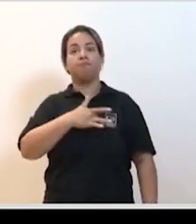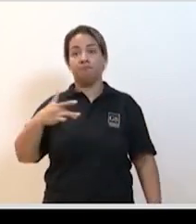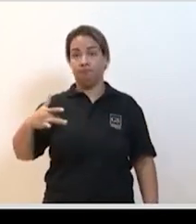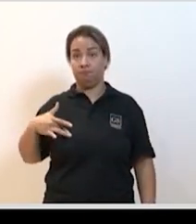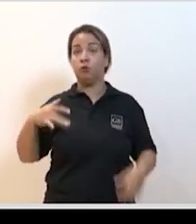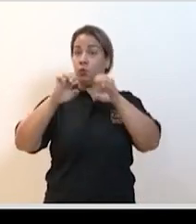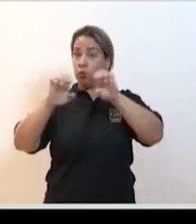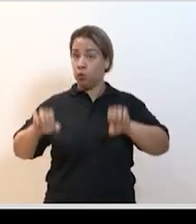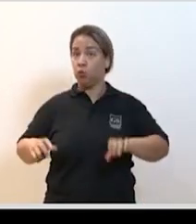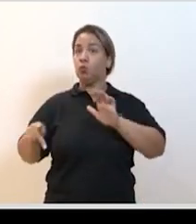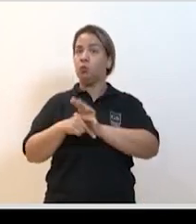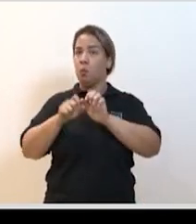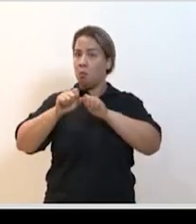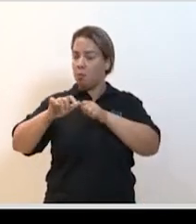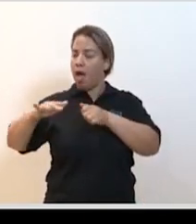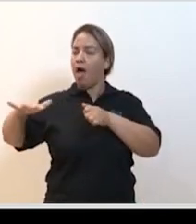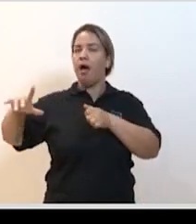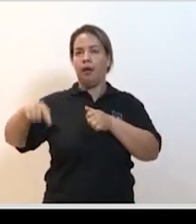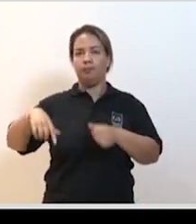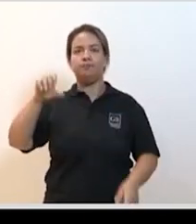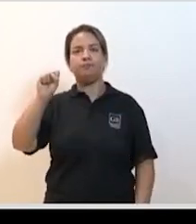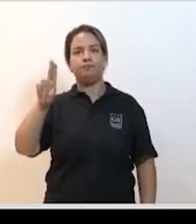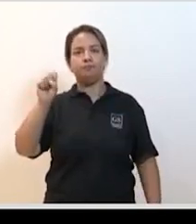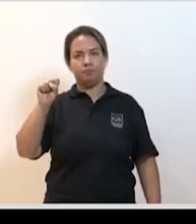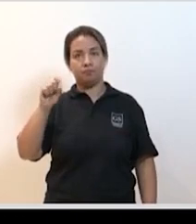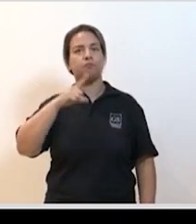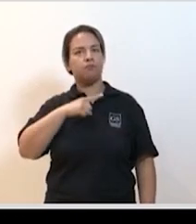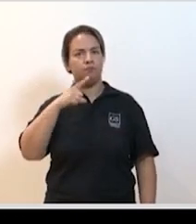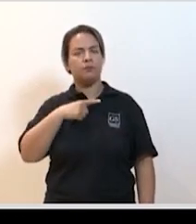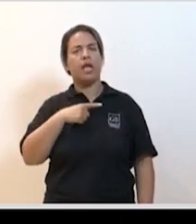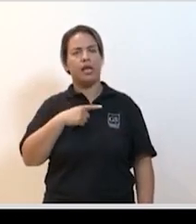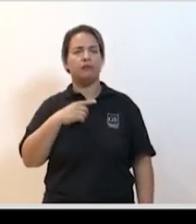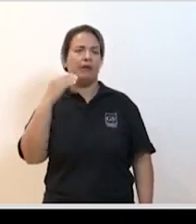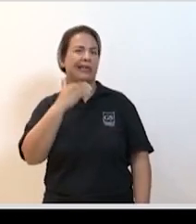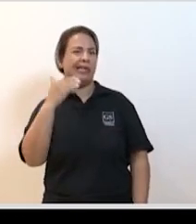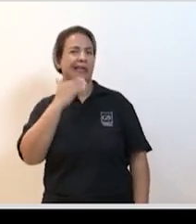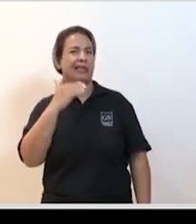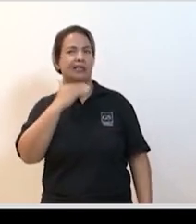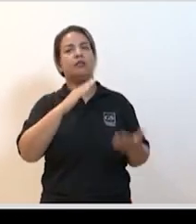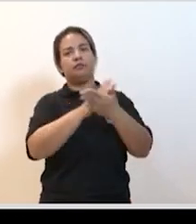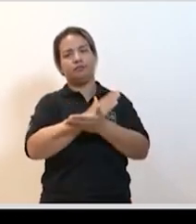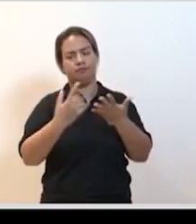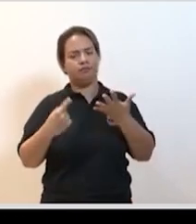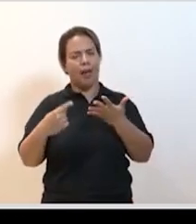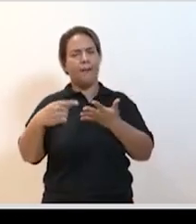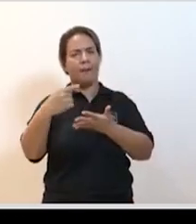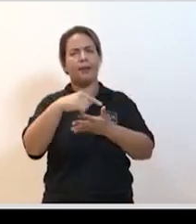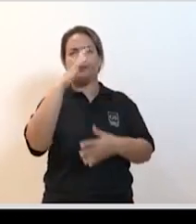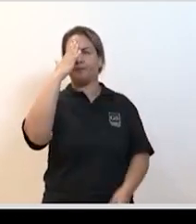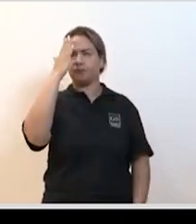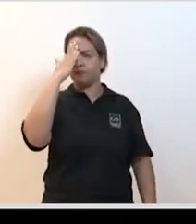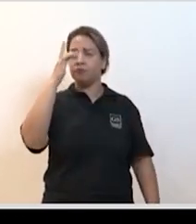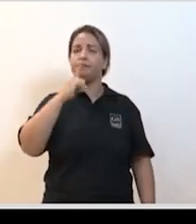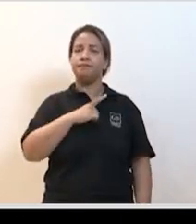estruturado e ramificado é claro que o SUS apresenta deficiências por vários aspectos claro que